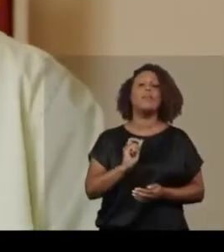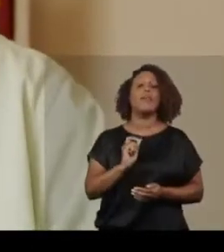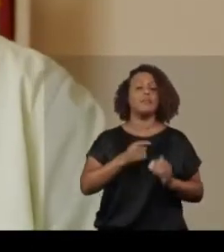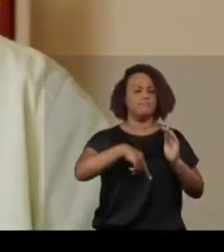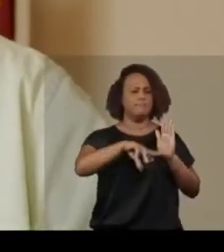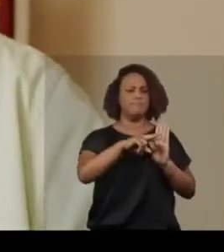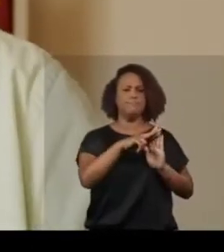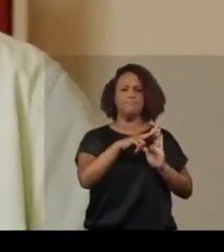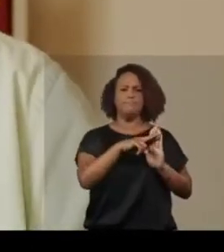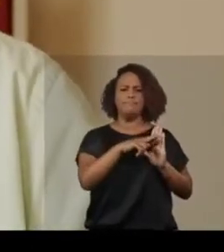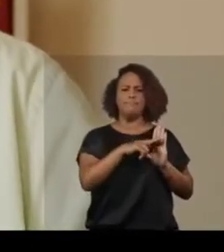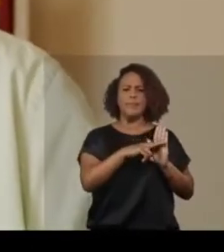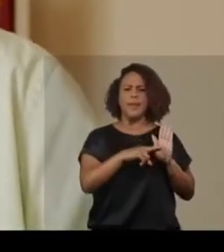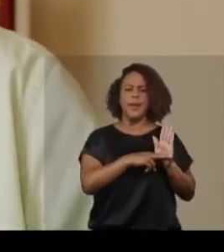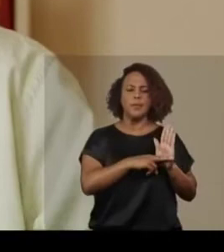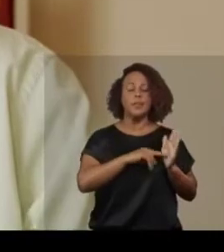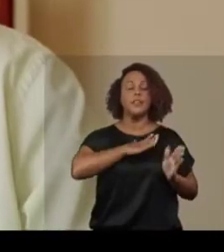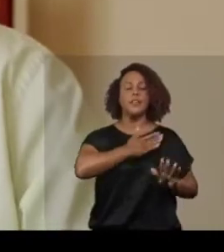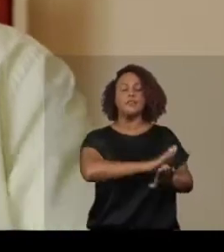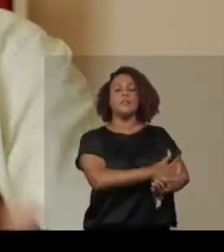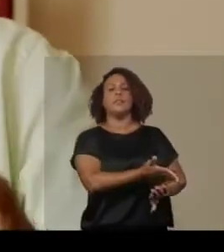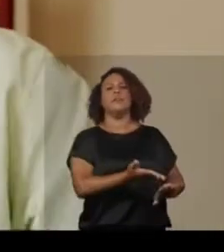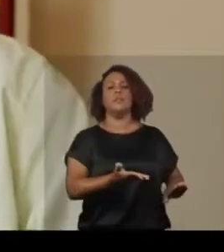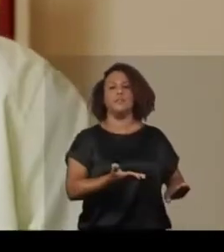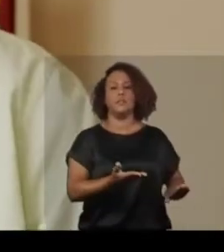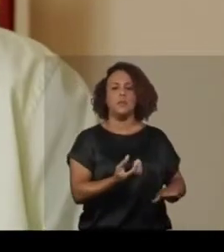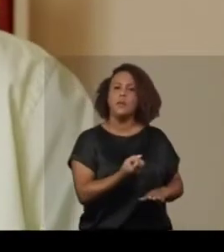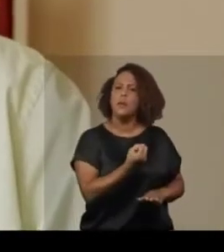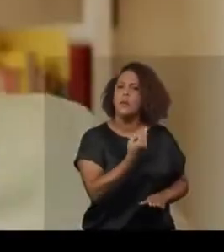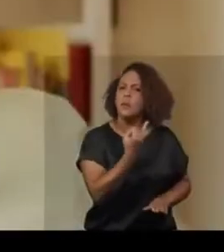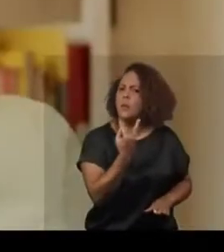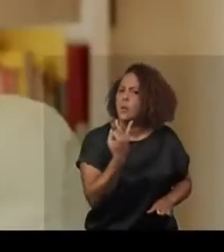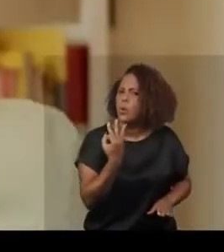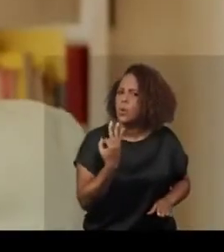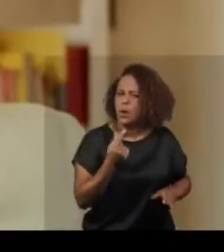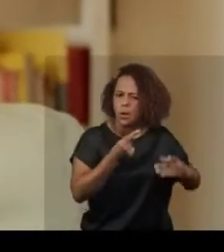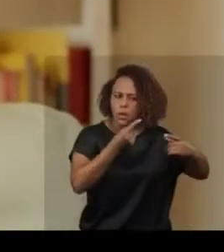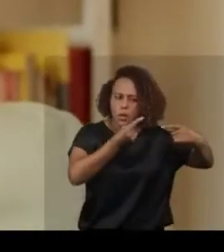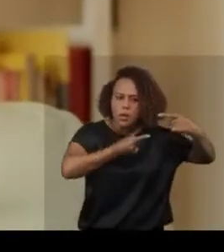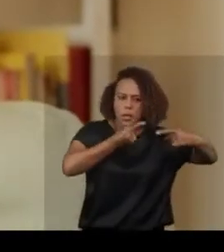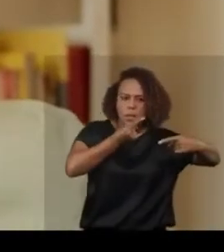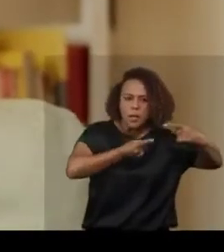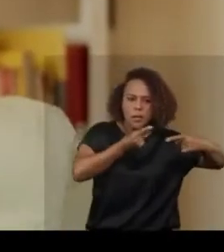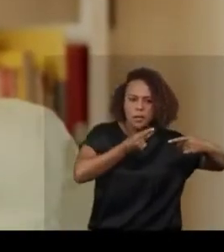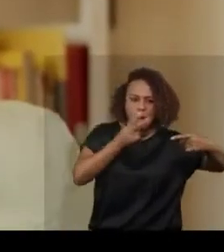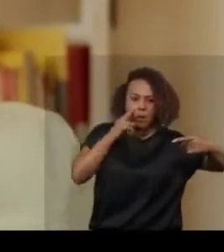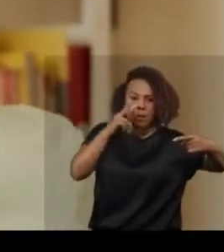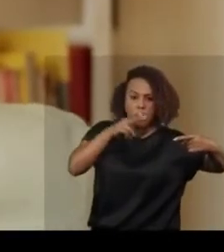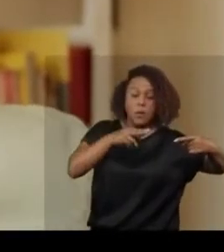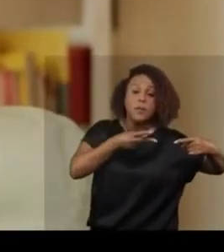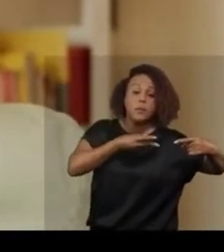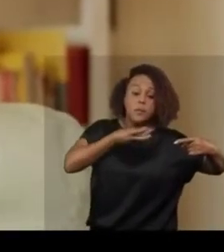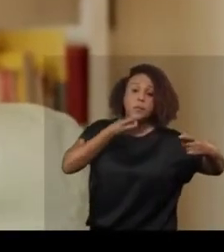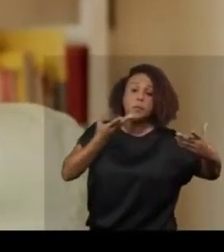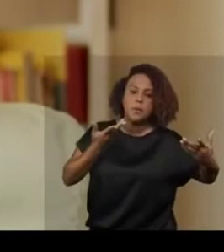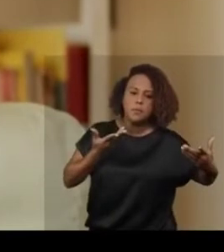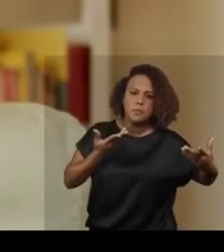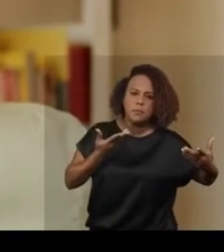pessoas Através de critérios que são raciais E quantos Nessa eleição